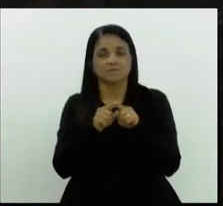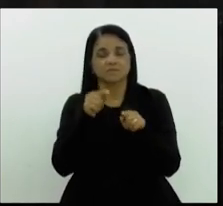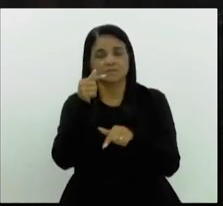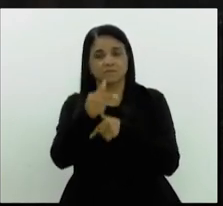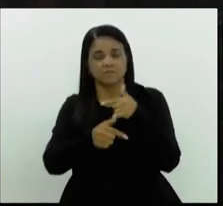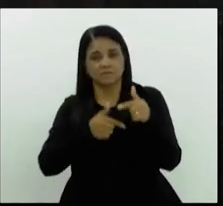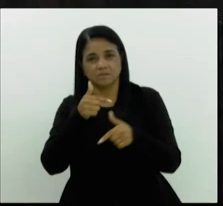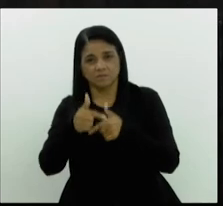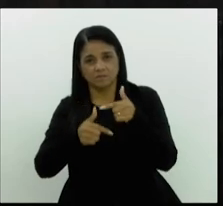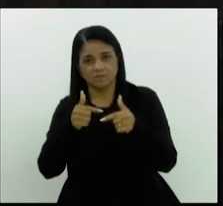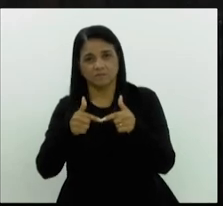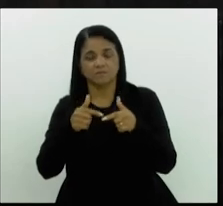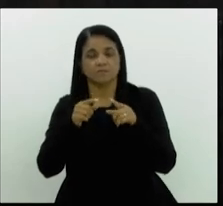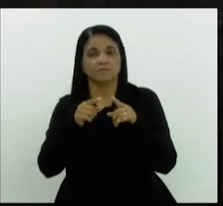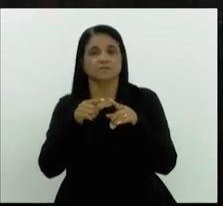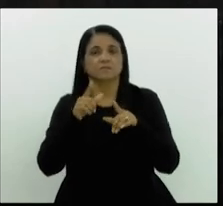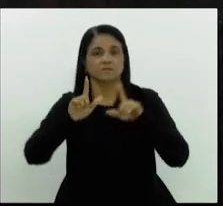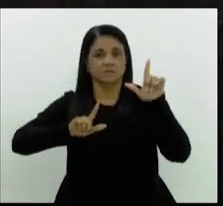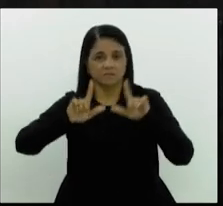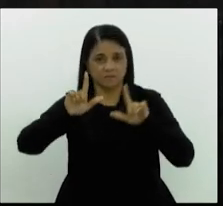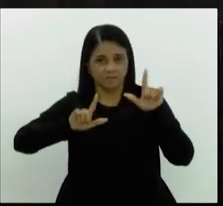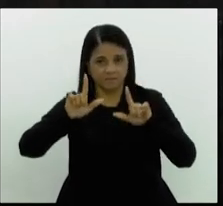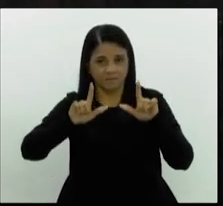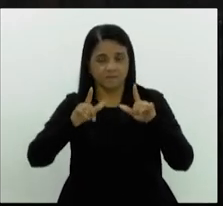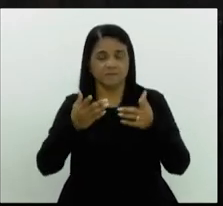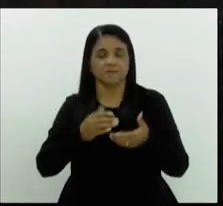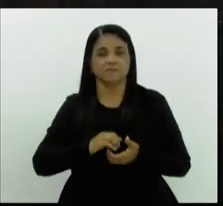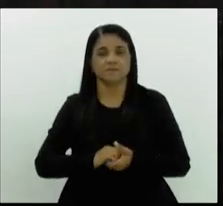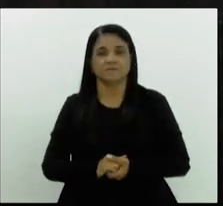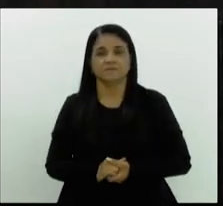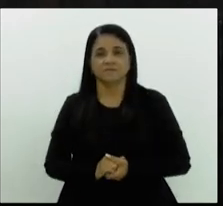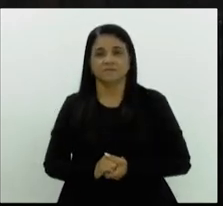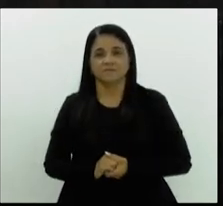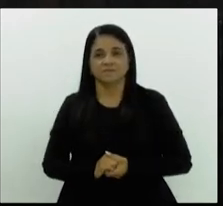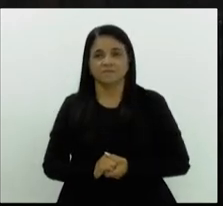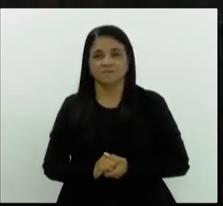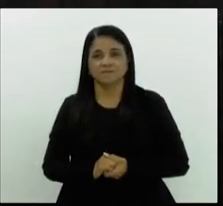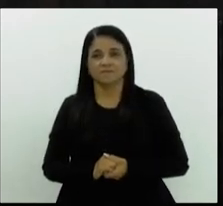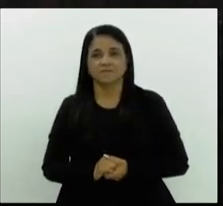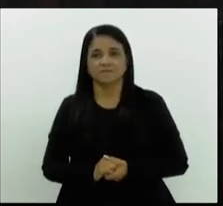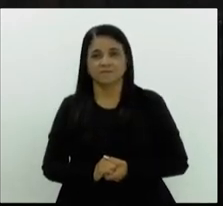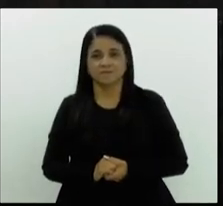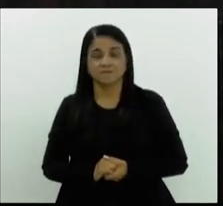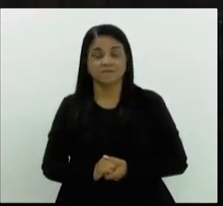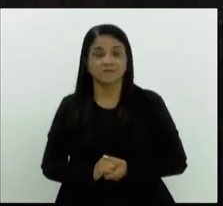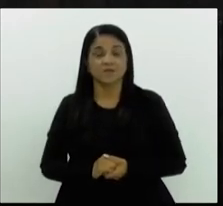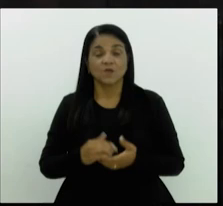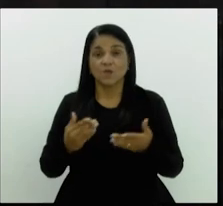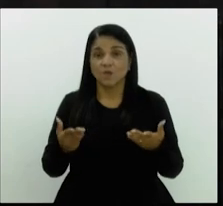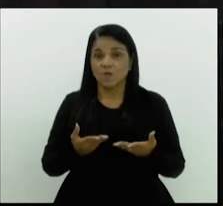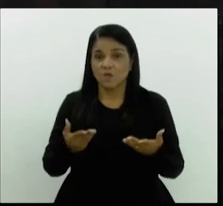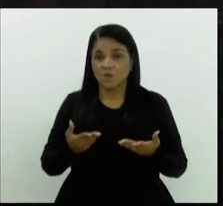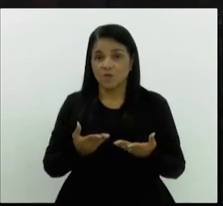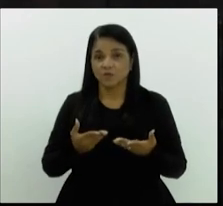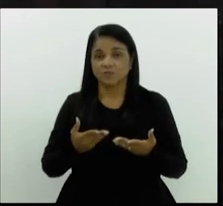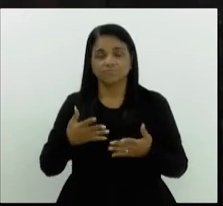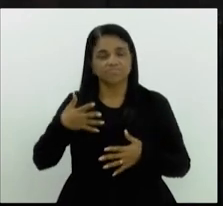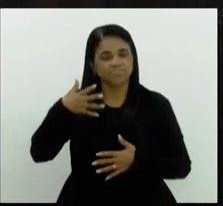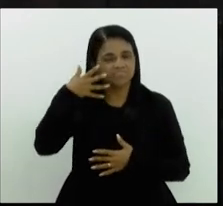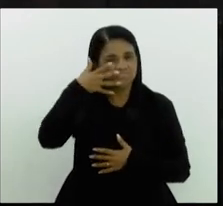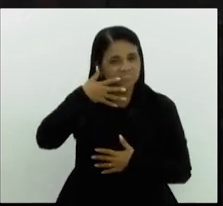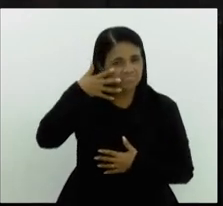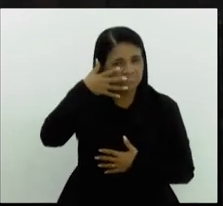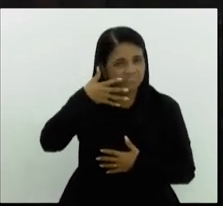emissora. Presidente, hoje, minha intervenção aqui na Assembleia